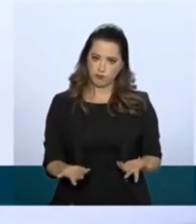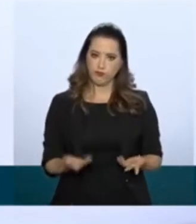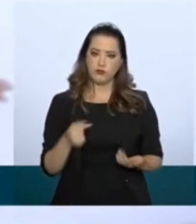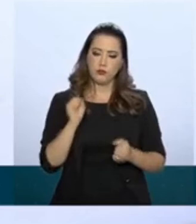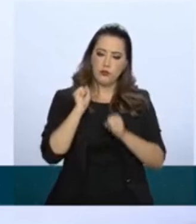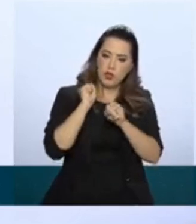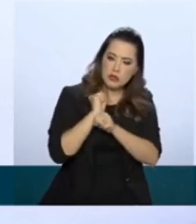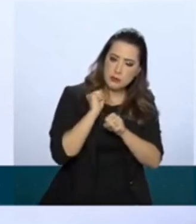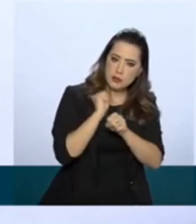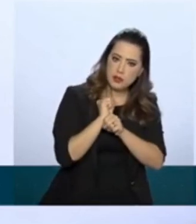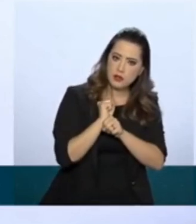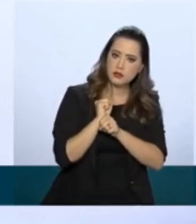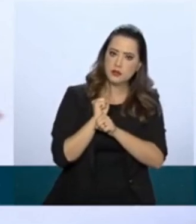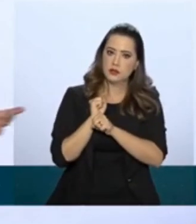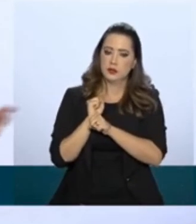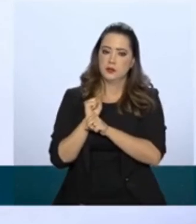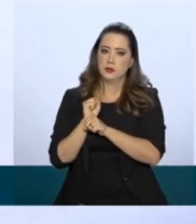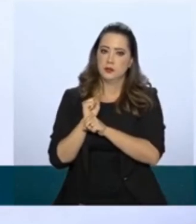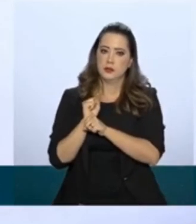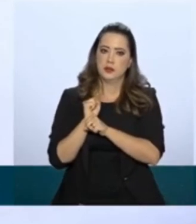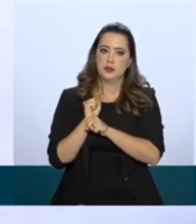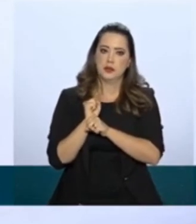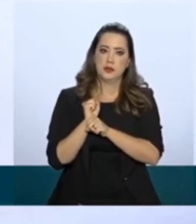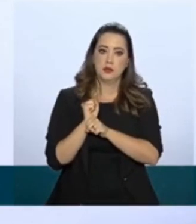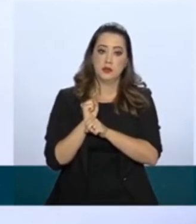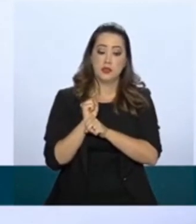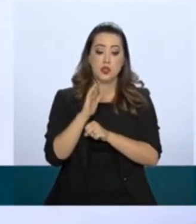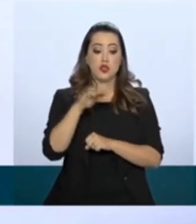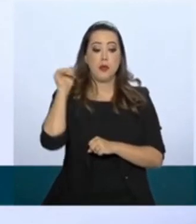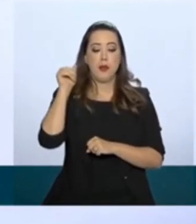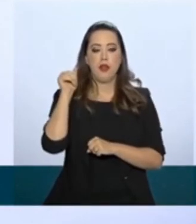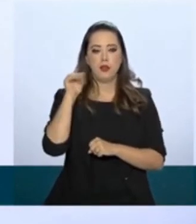Enquanto aguardava o recrutamento,